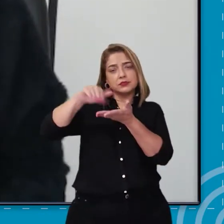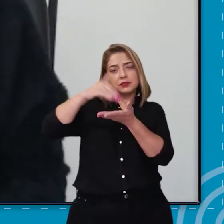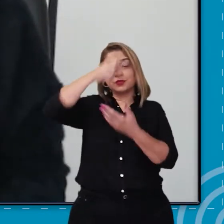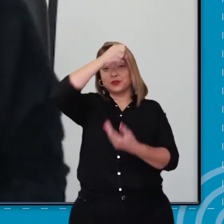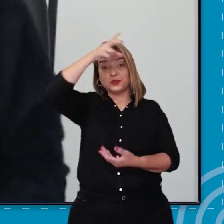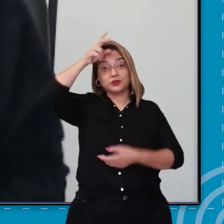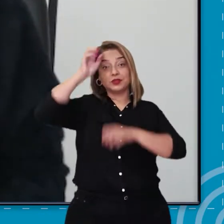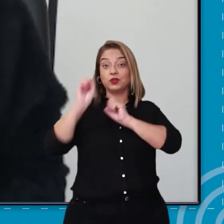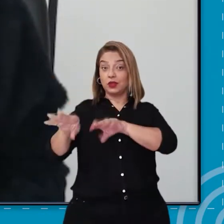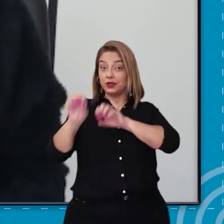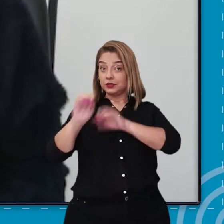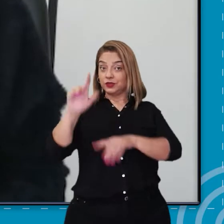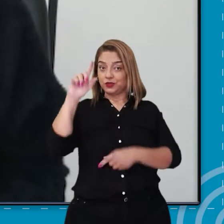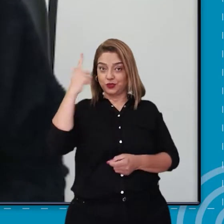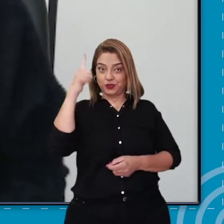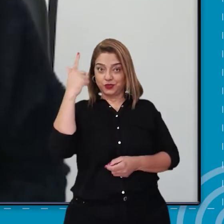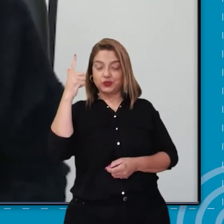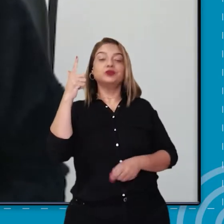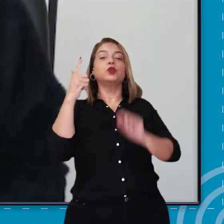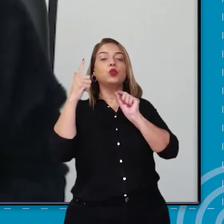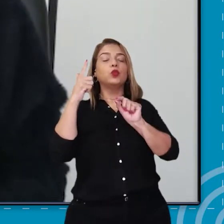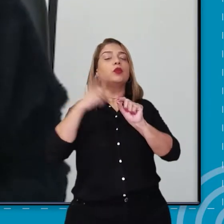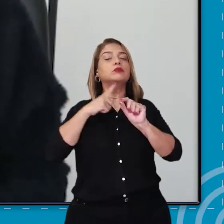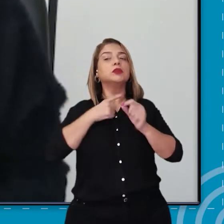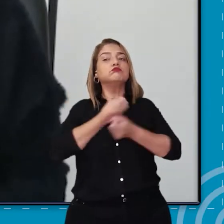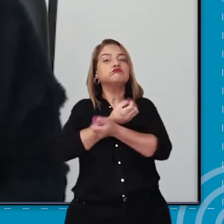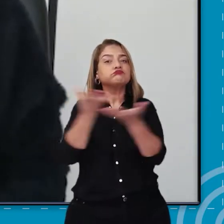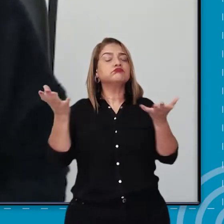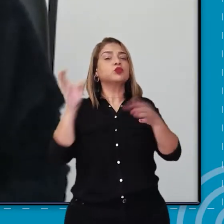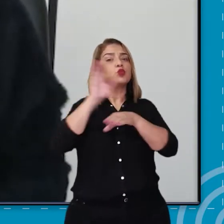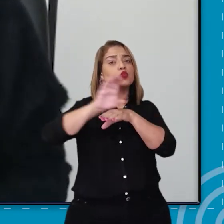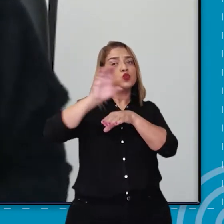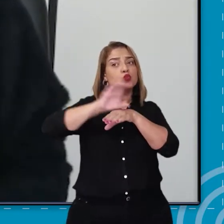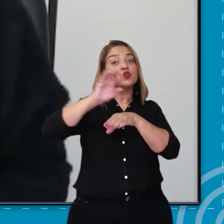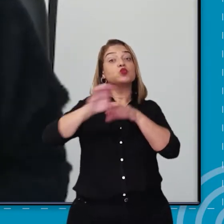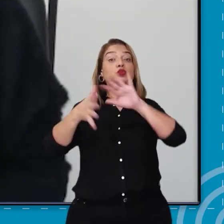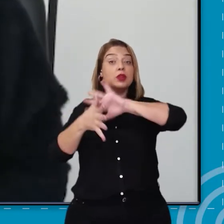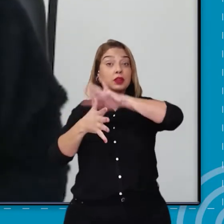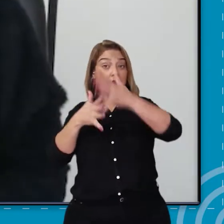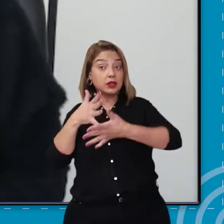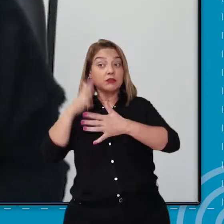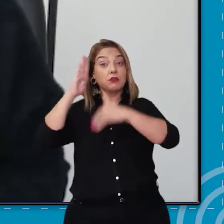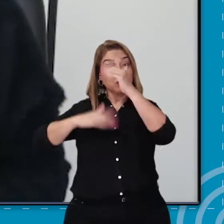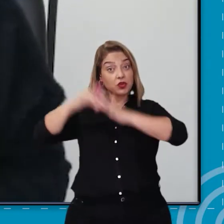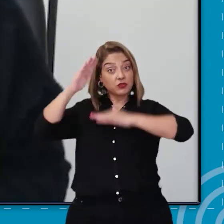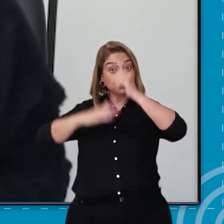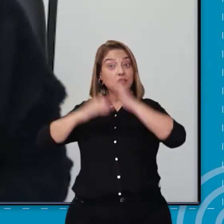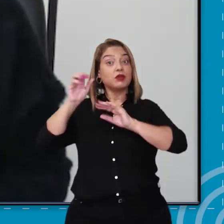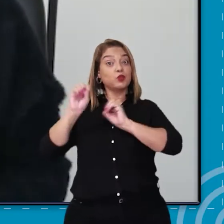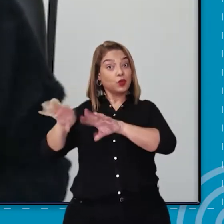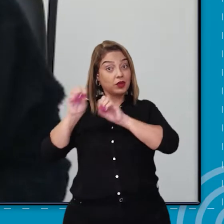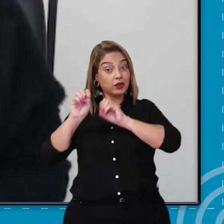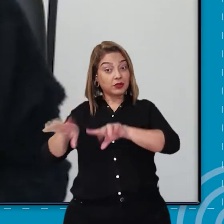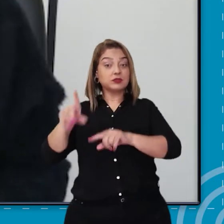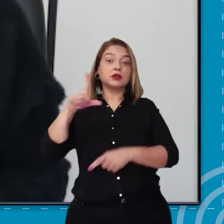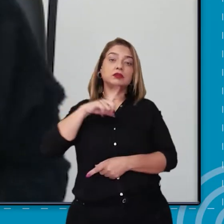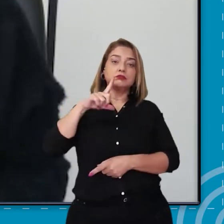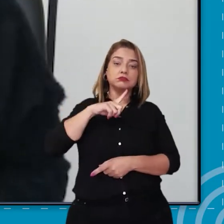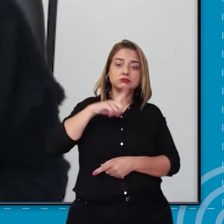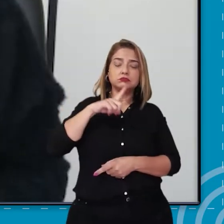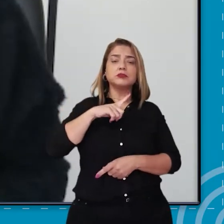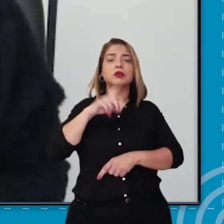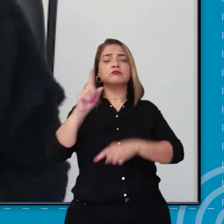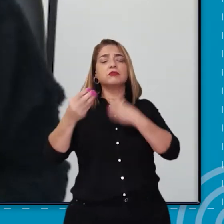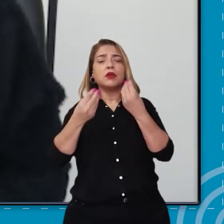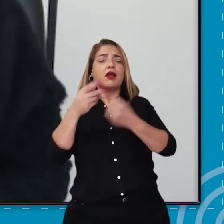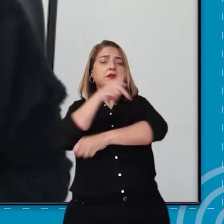Municipal de Educação de Goiânia oferece a formação de libras para os profissionais de educação por meio da diretoria